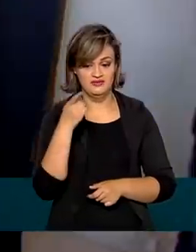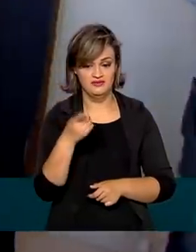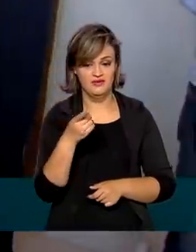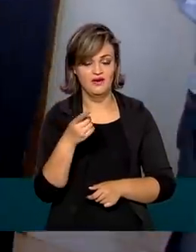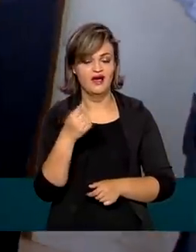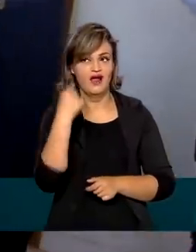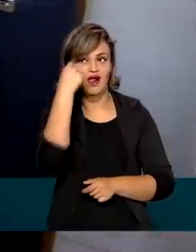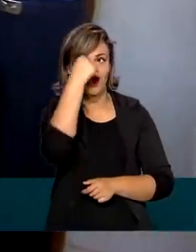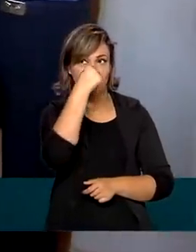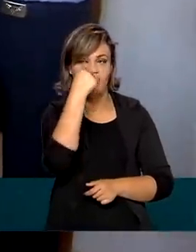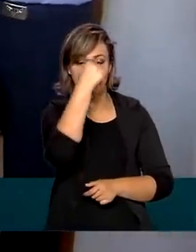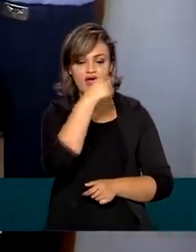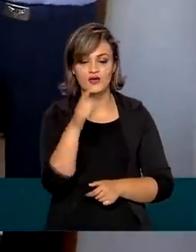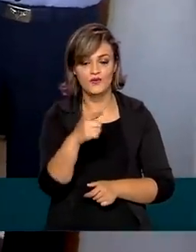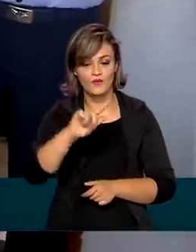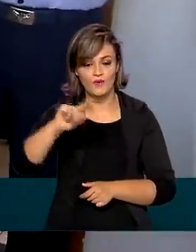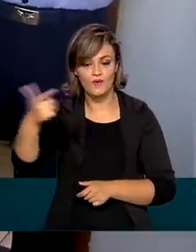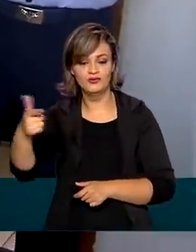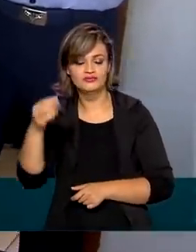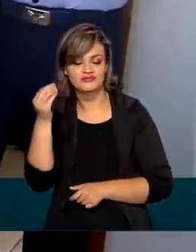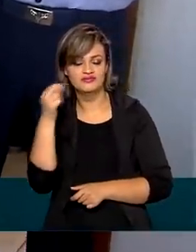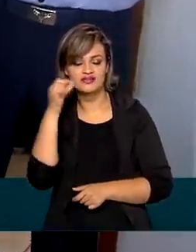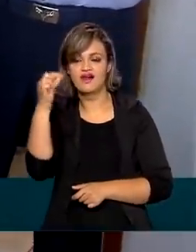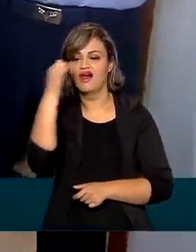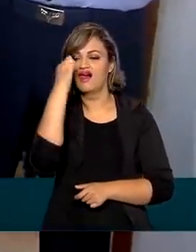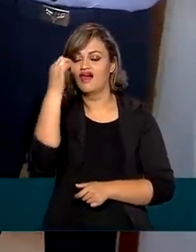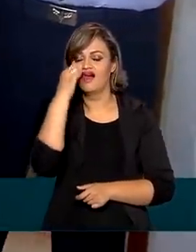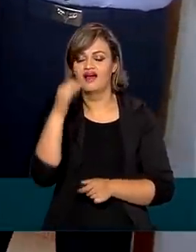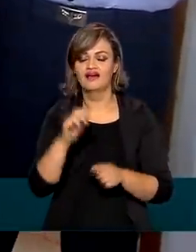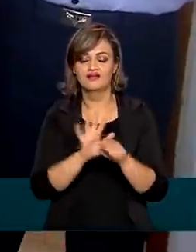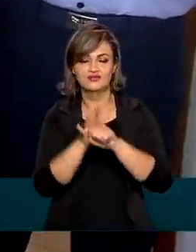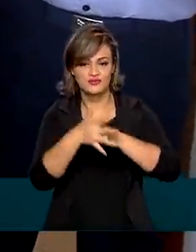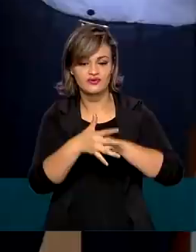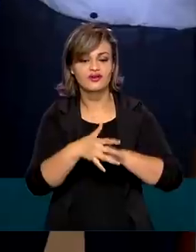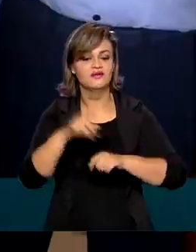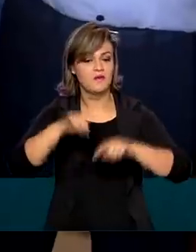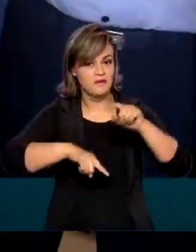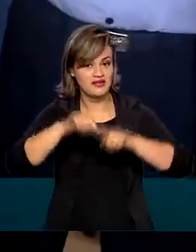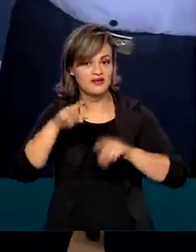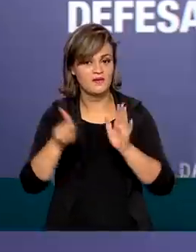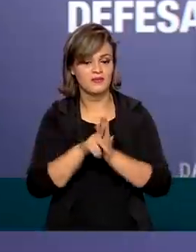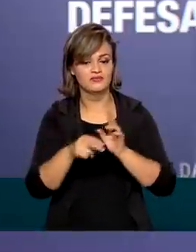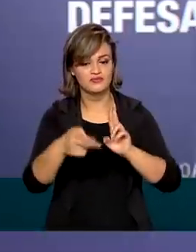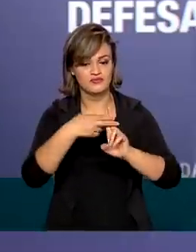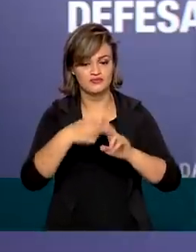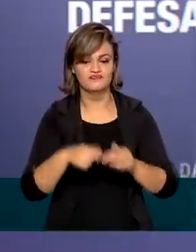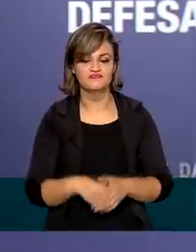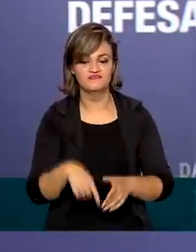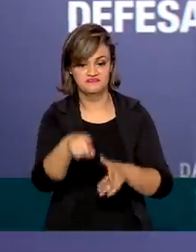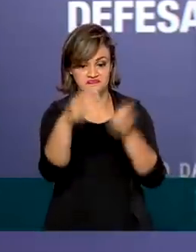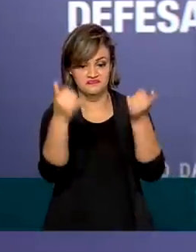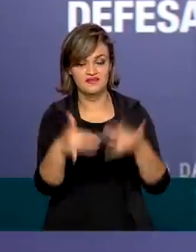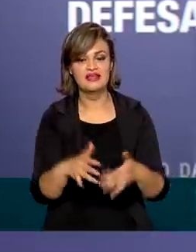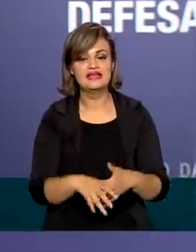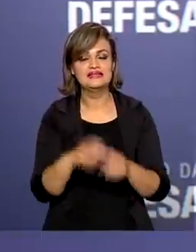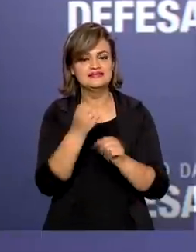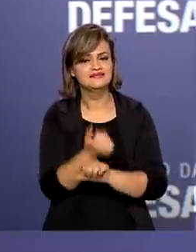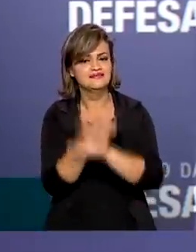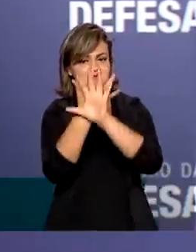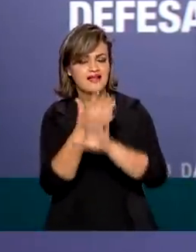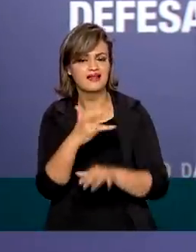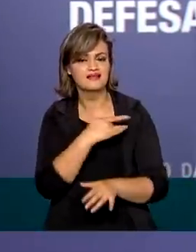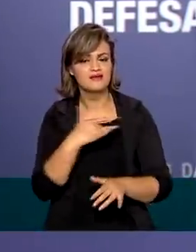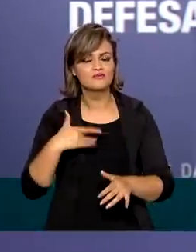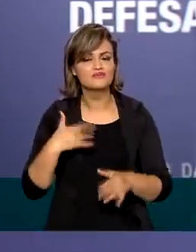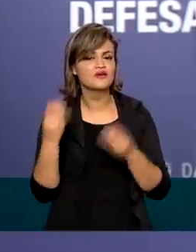vistas e Queiroga realizou um teste de covid, tudo com insumos e profissionais do SUS. A Telesaúde tem o propósito de